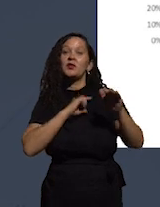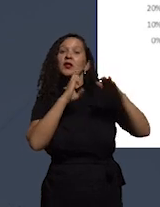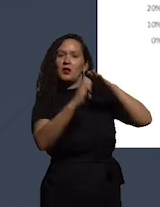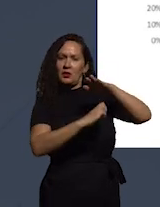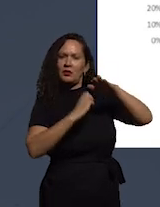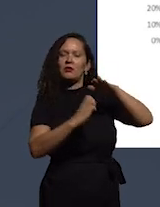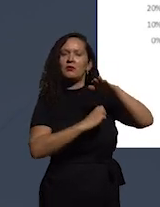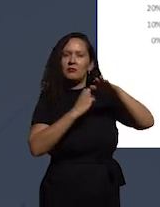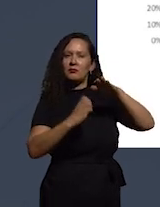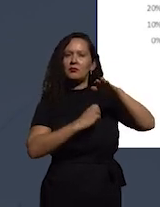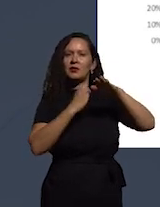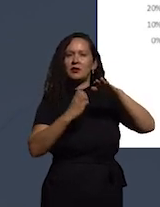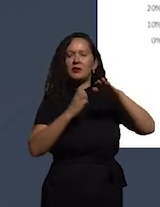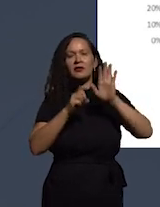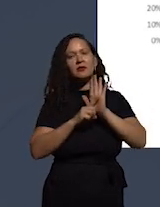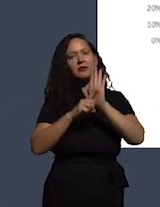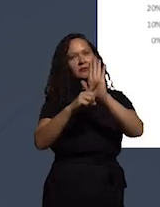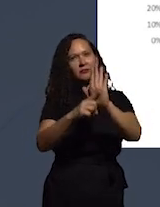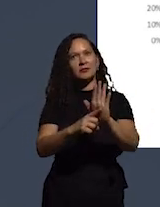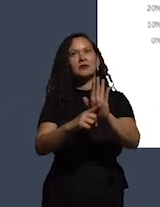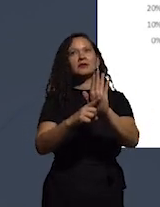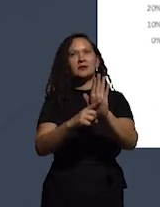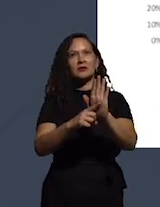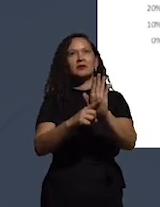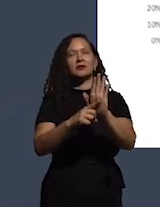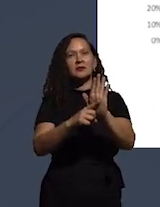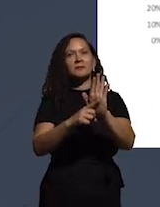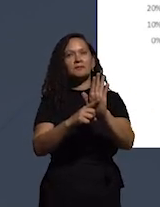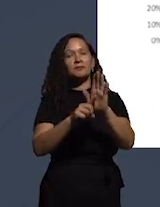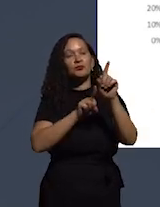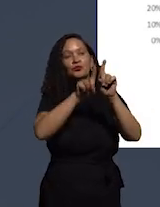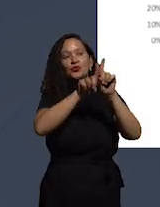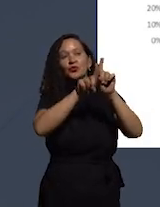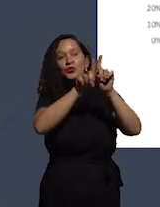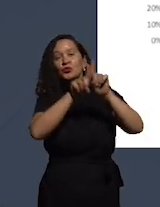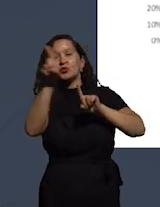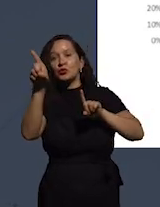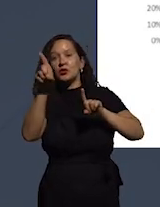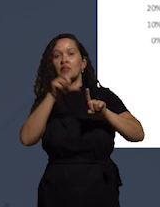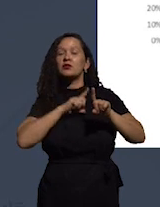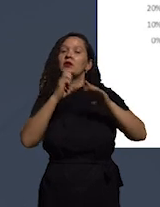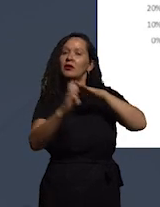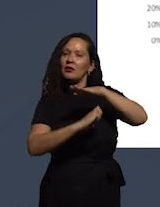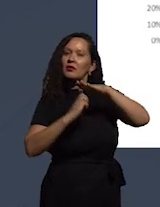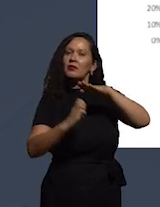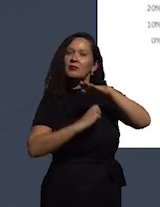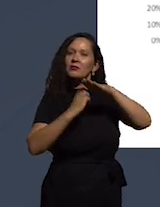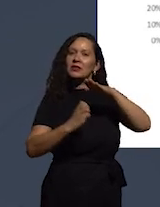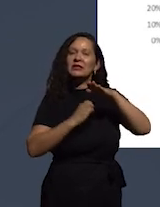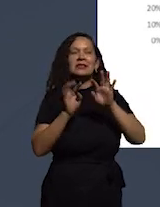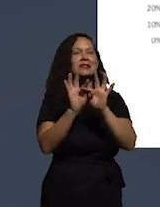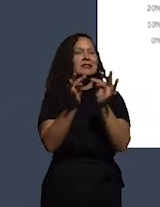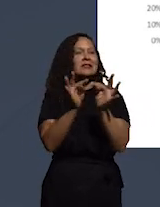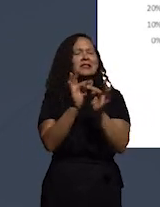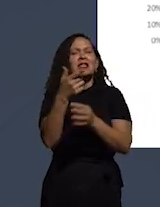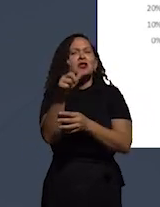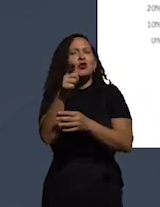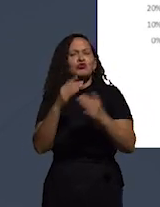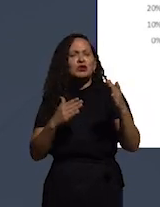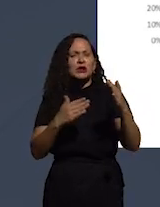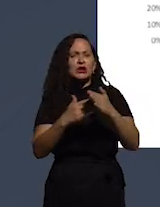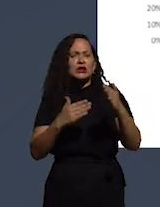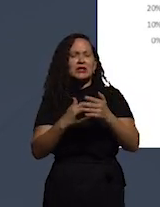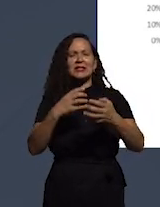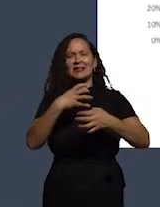são ilustradas no gráfico também e essas são empresas que são simplesmente não afetadas